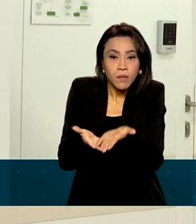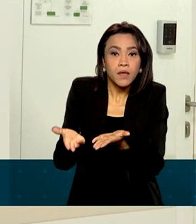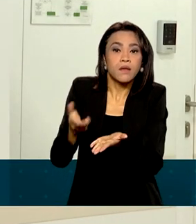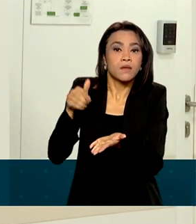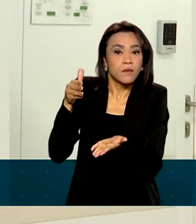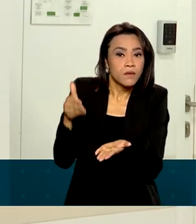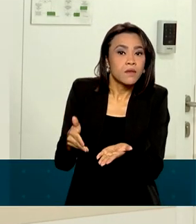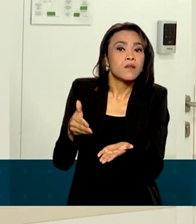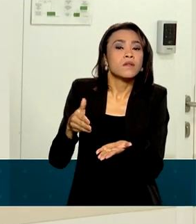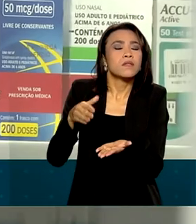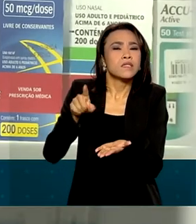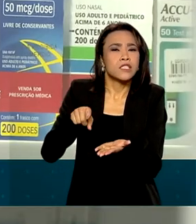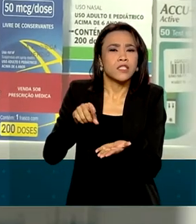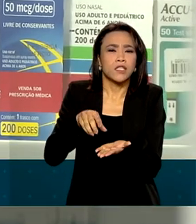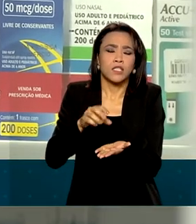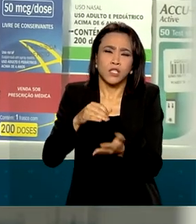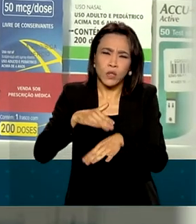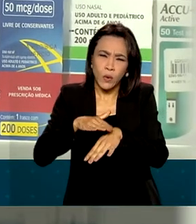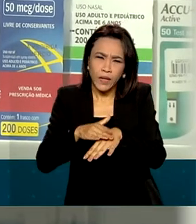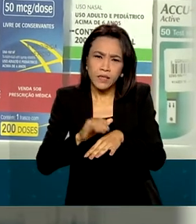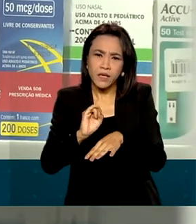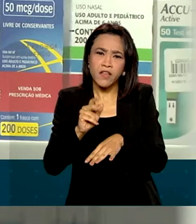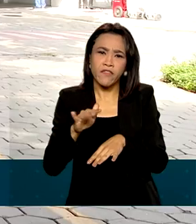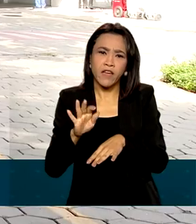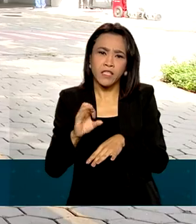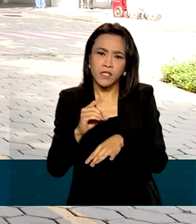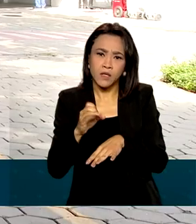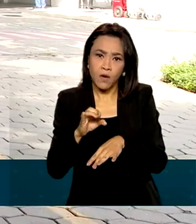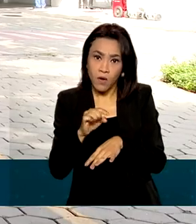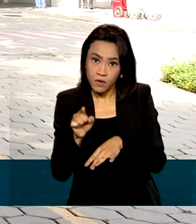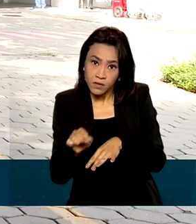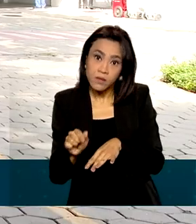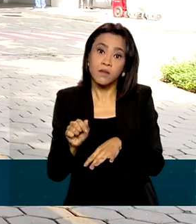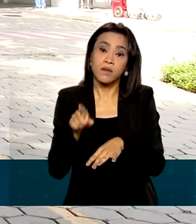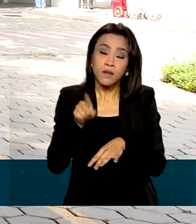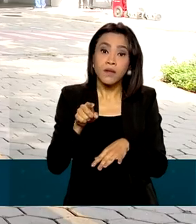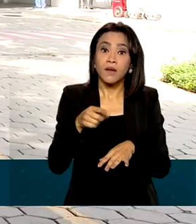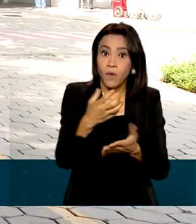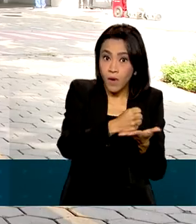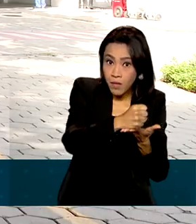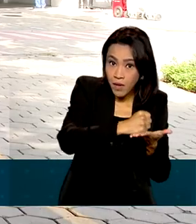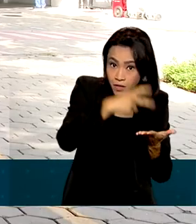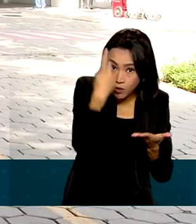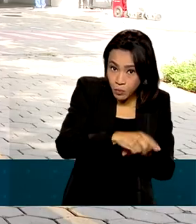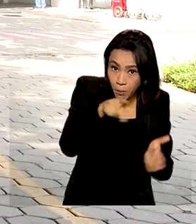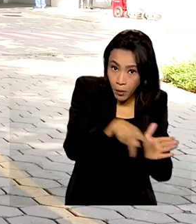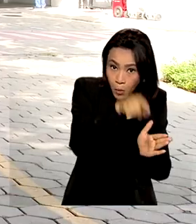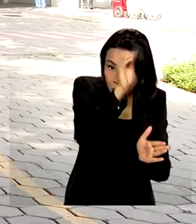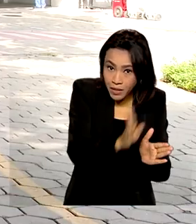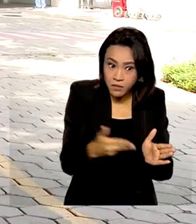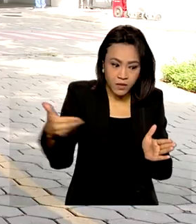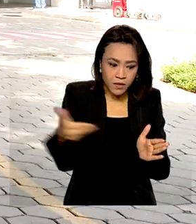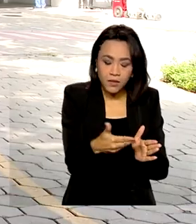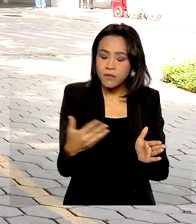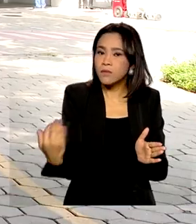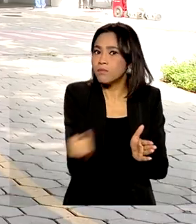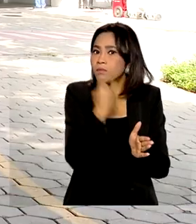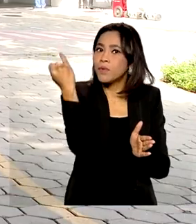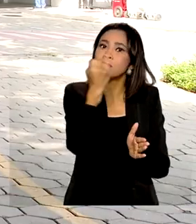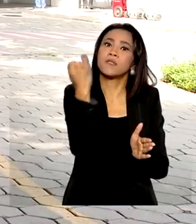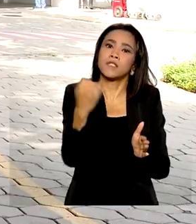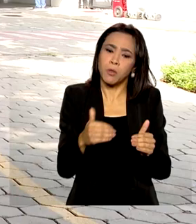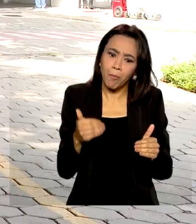de doenças infecciosas com medicação nacional, sem dúvida, é um passo grande para você ter o controle